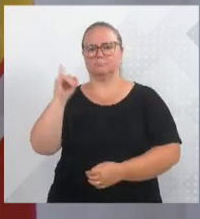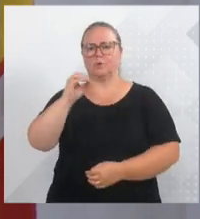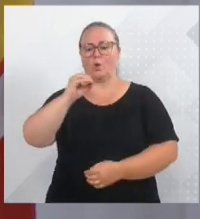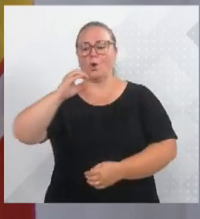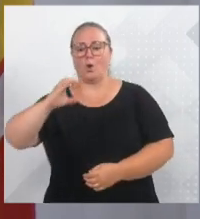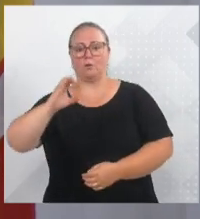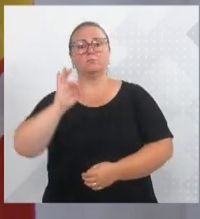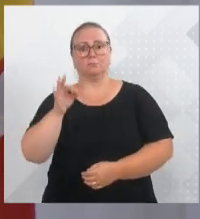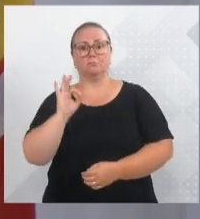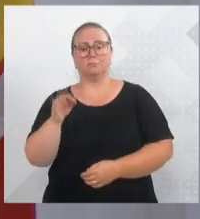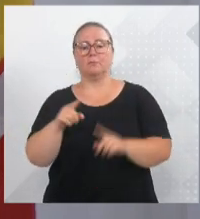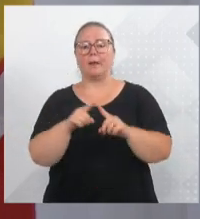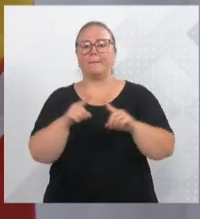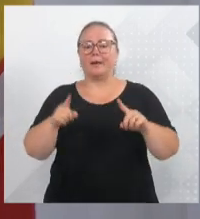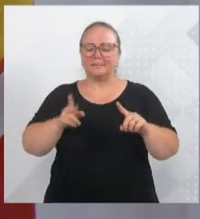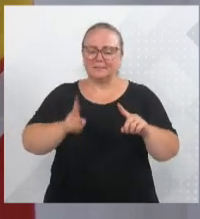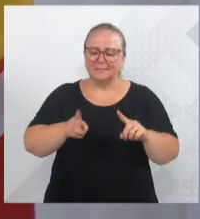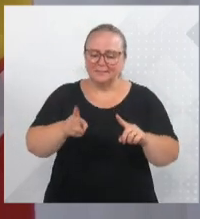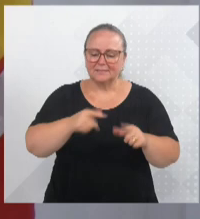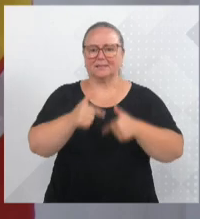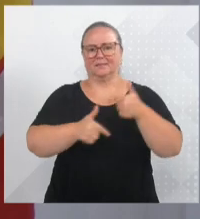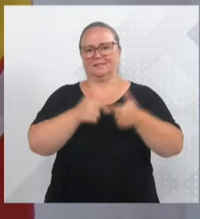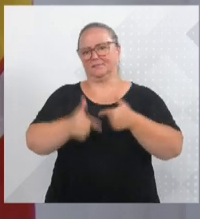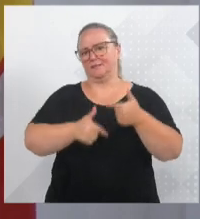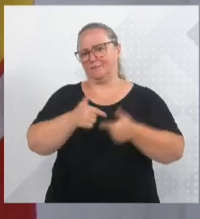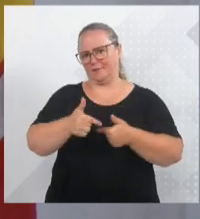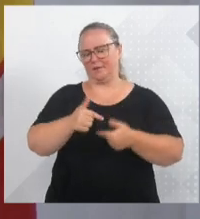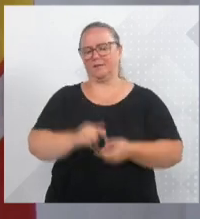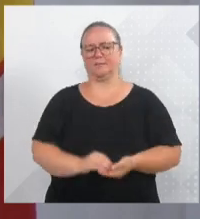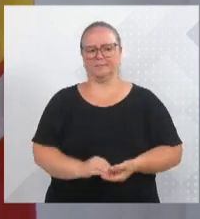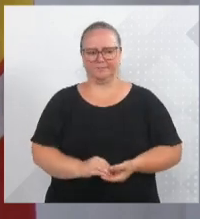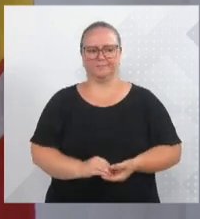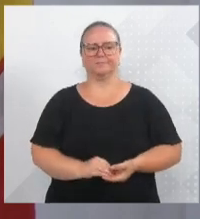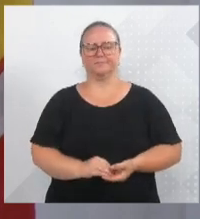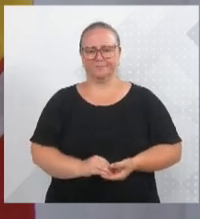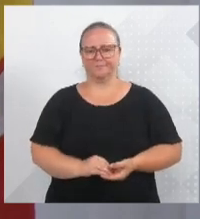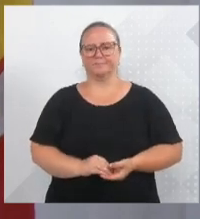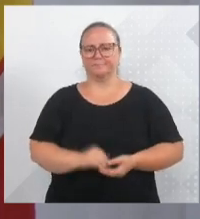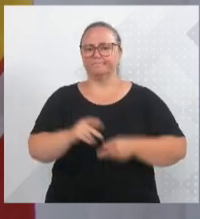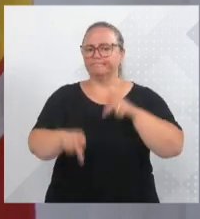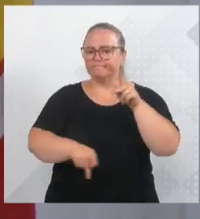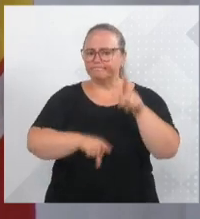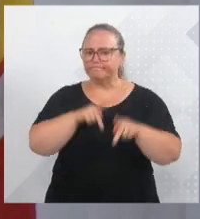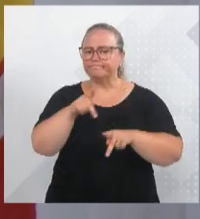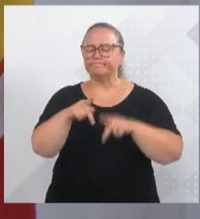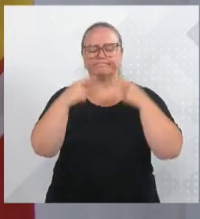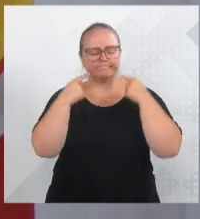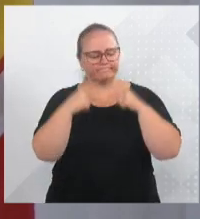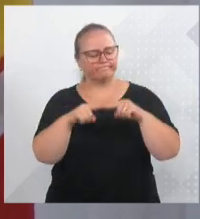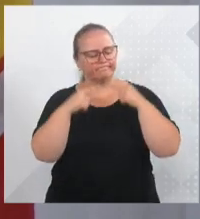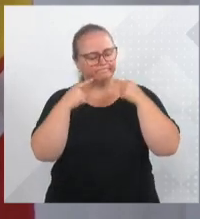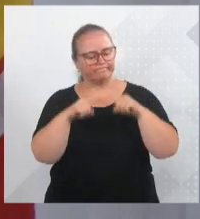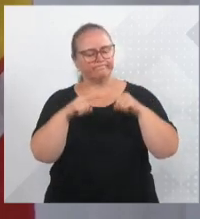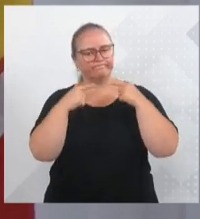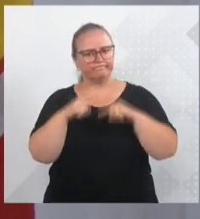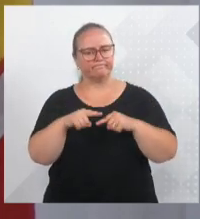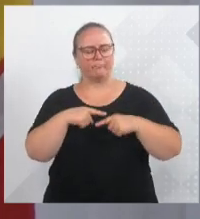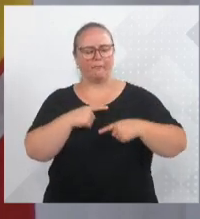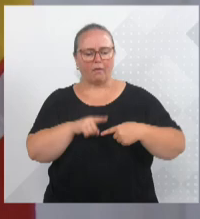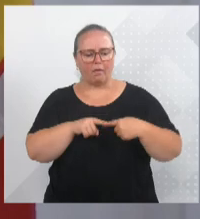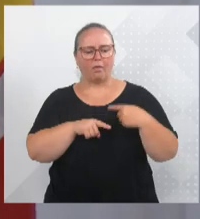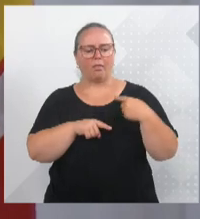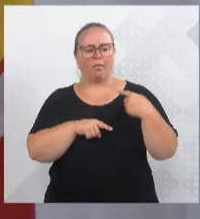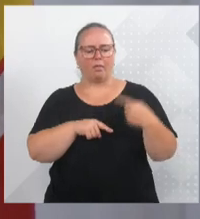é importante que se dê continuidade nesse trabalho, porque realmente a população tem visto e tem reclamado, as obras não andam, não vão.